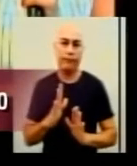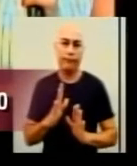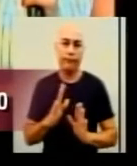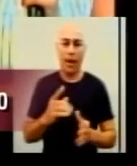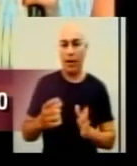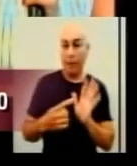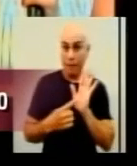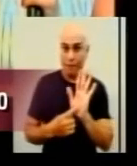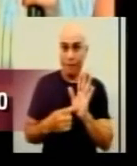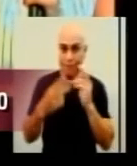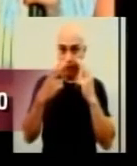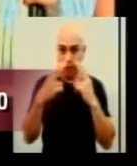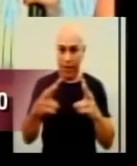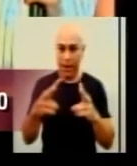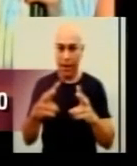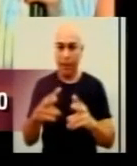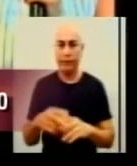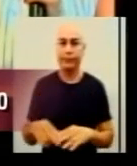os homens, né?